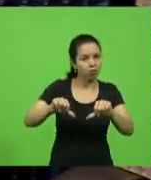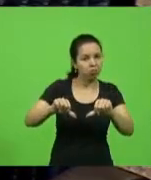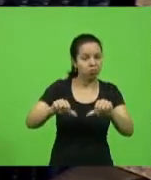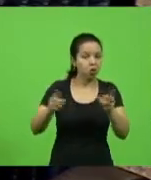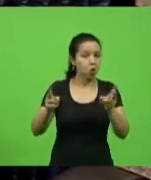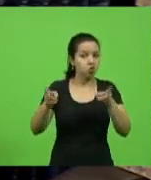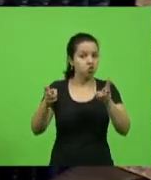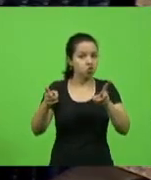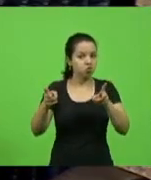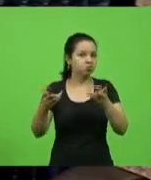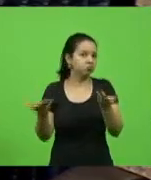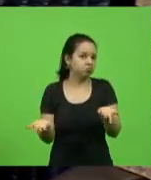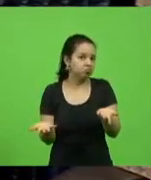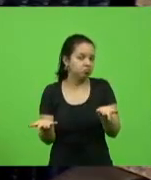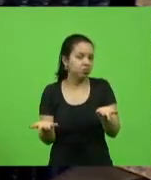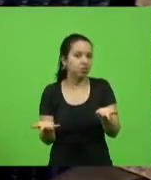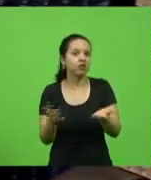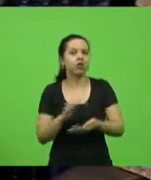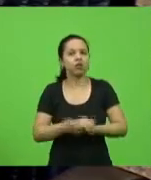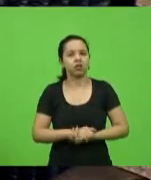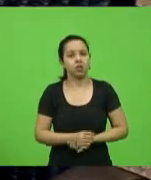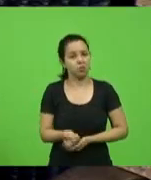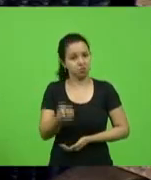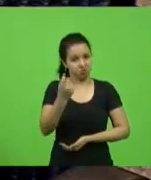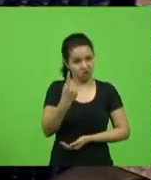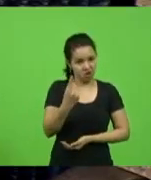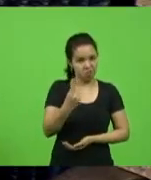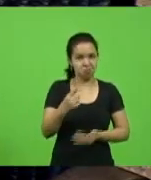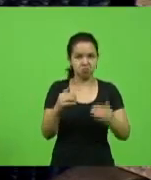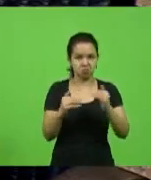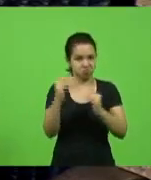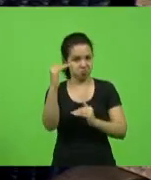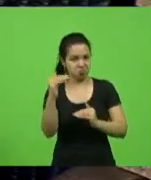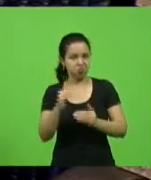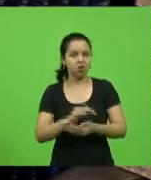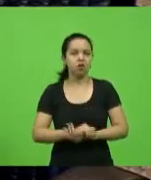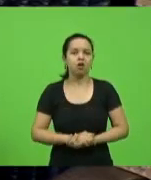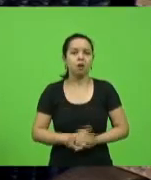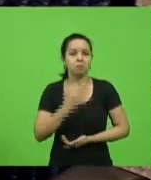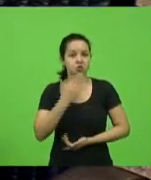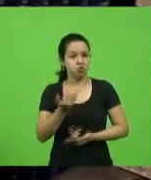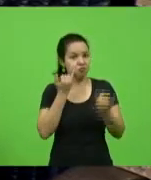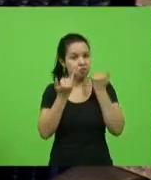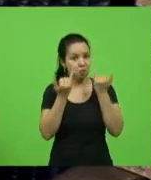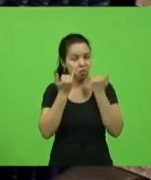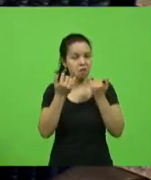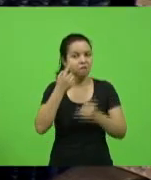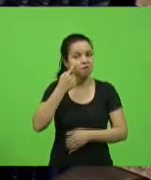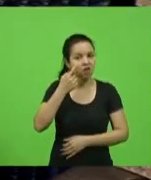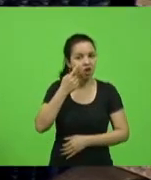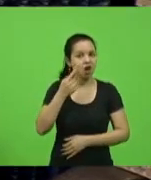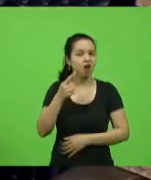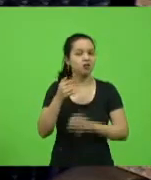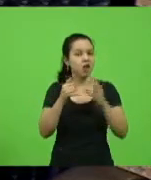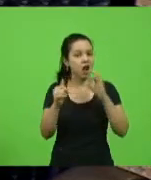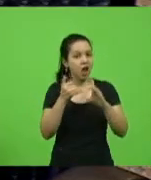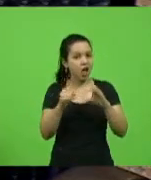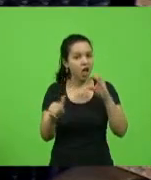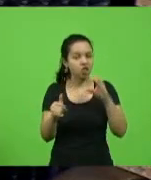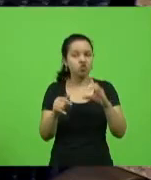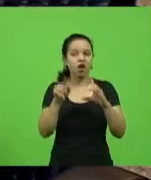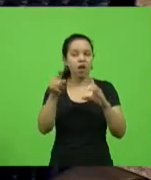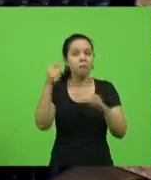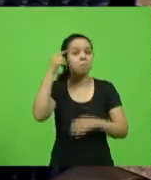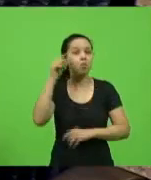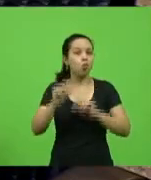é uma coisa um pouquinho desmedida isso. Mas o nosso pedido de informação é para ver justamente o que a Celeste está vendo com relação a isso, de